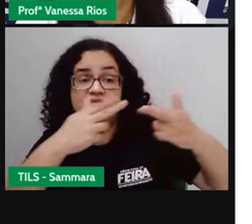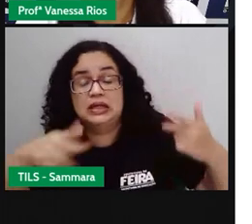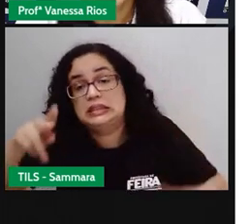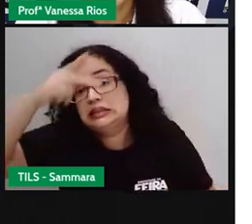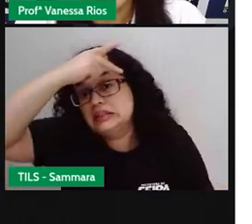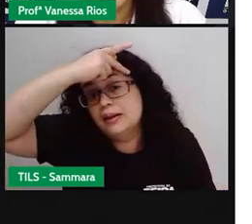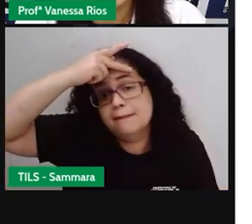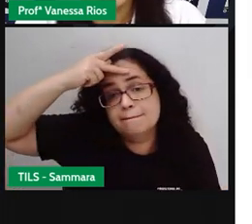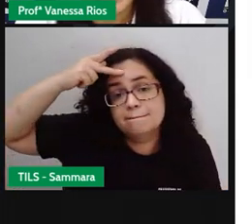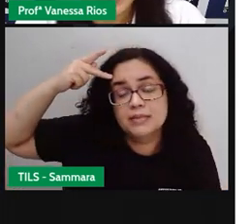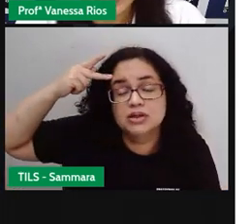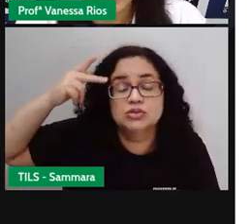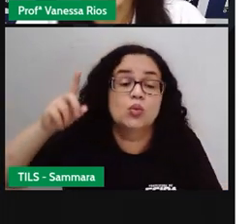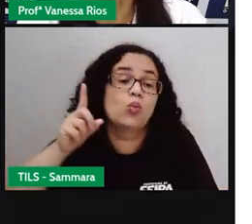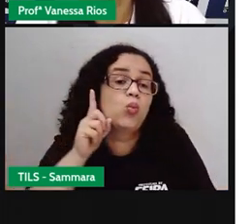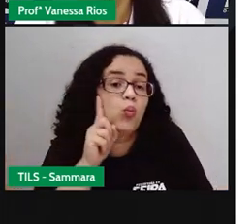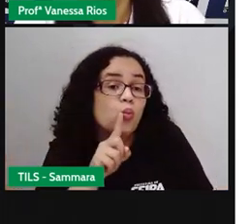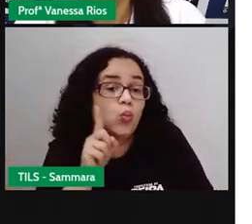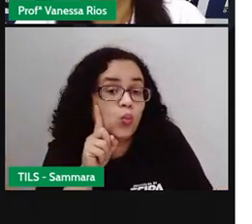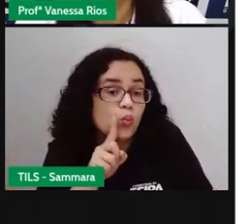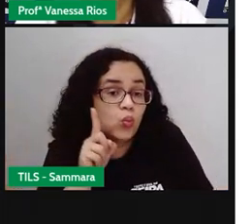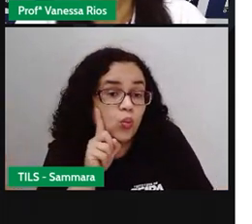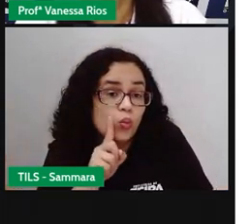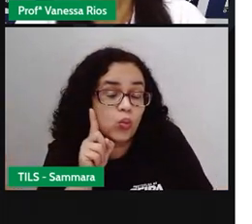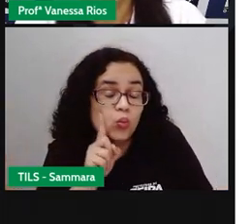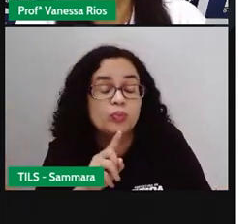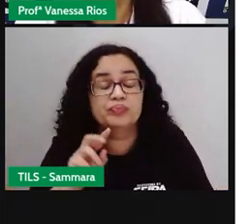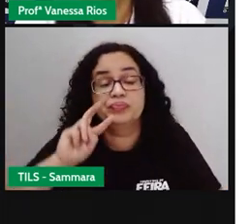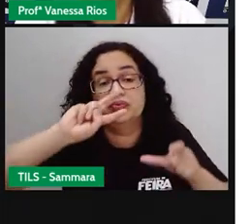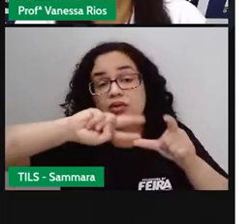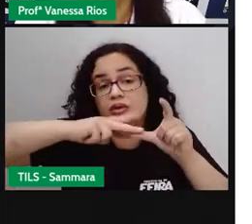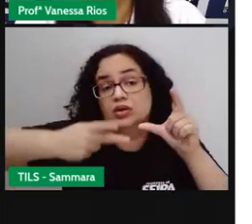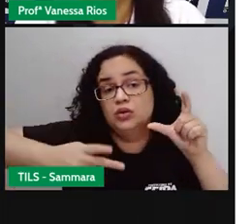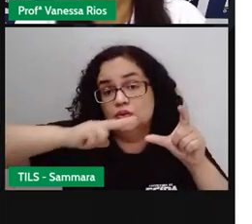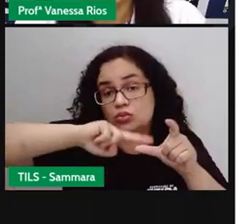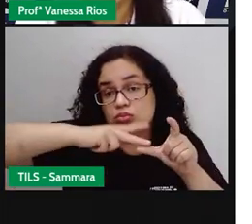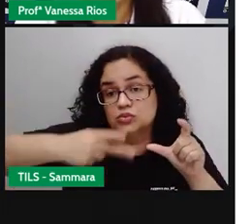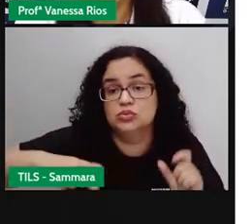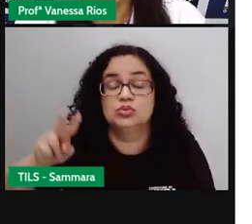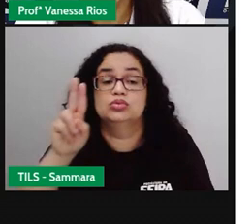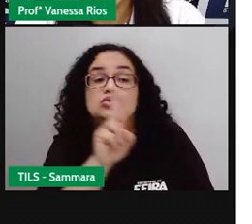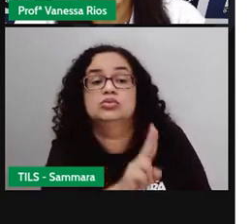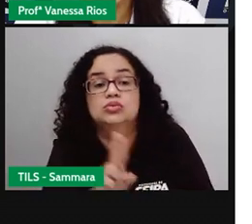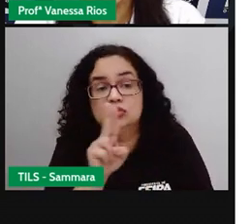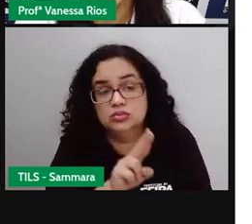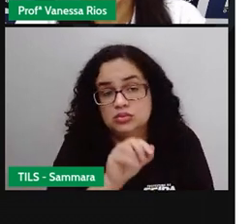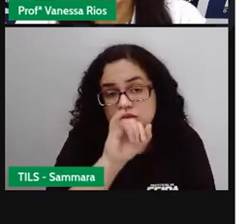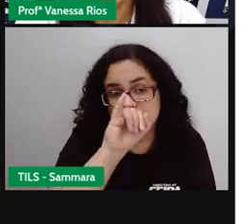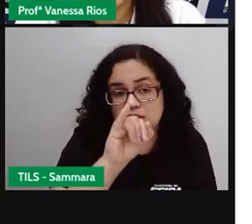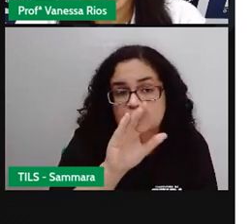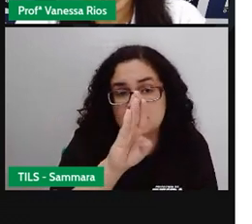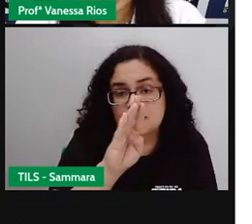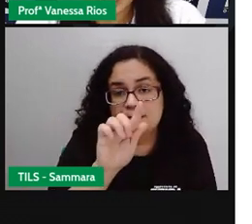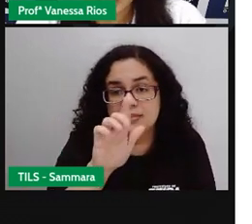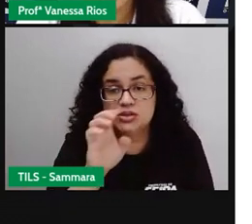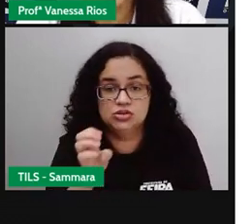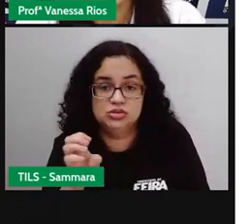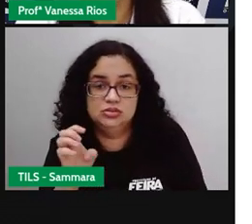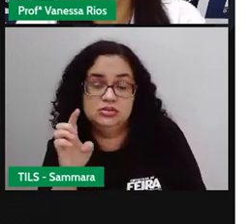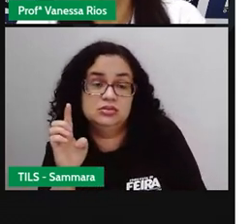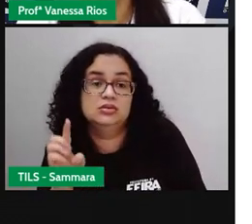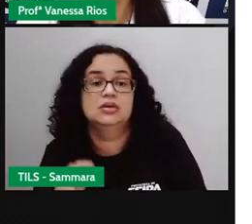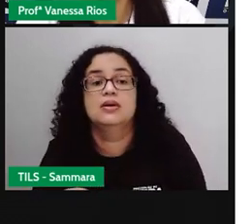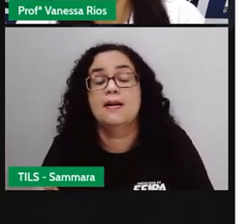se designaram como pardos, que é uma classificação utilizada pelo IBGE, colocada como raça,